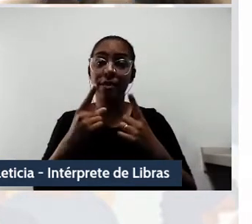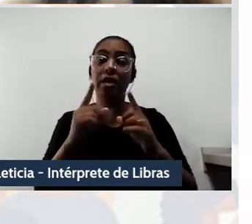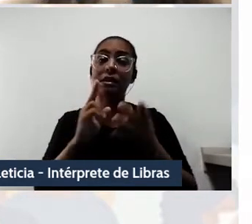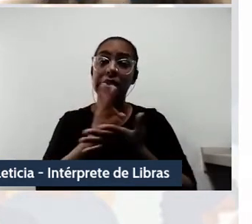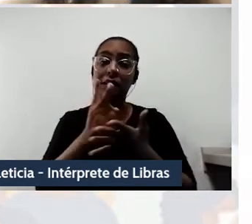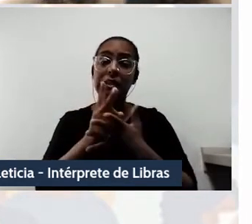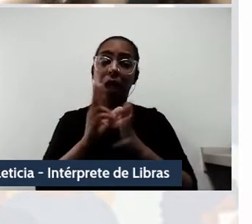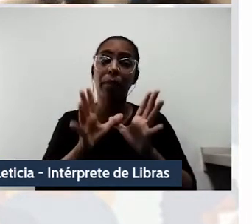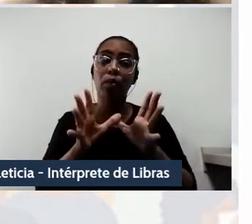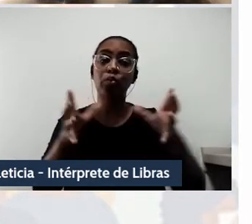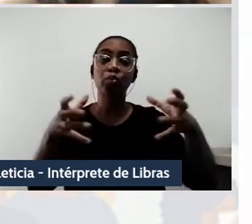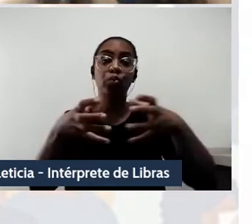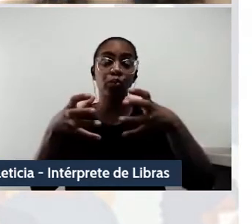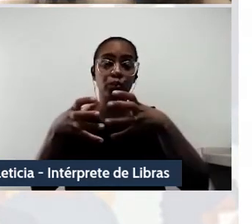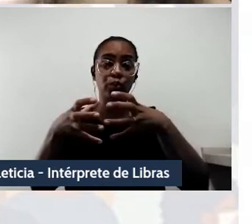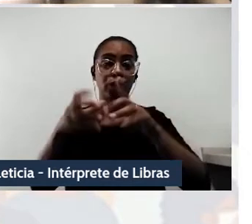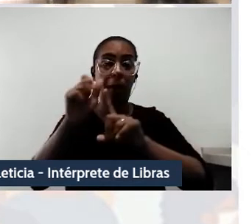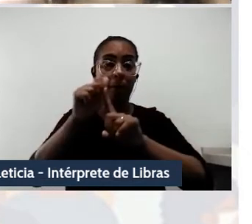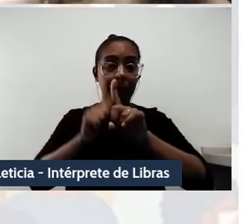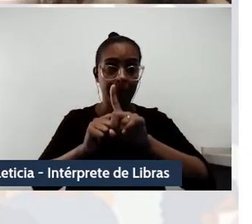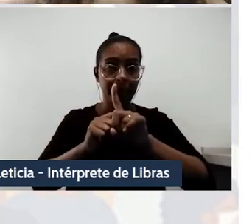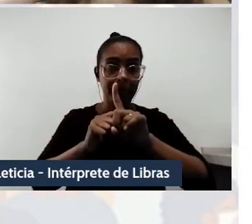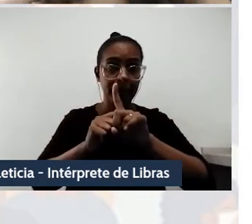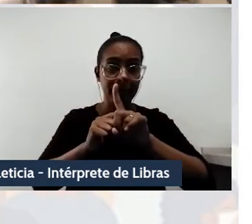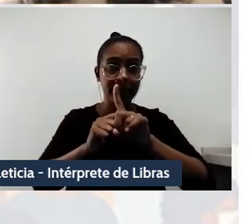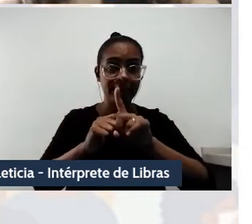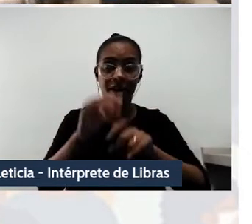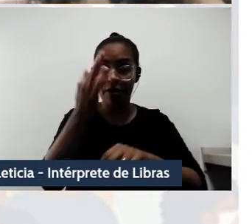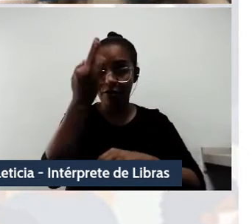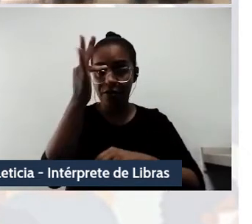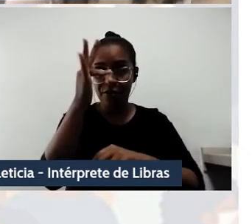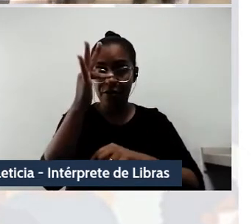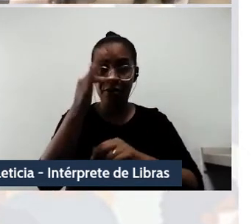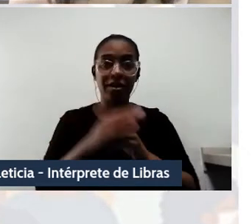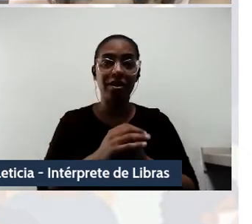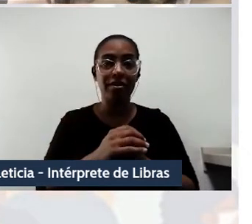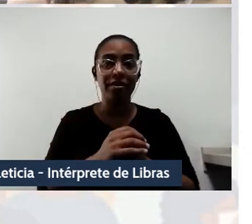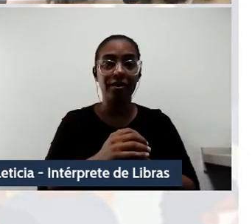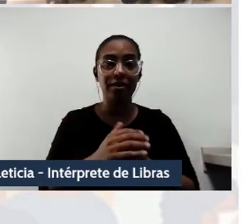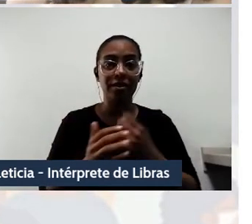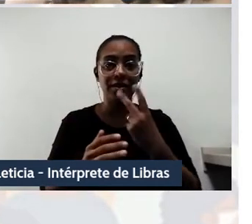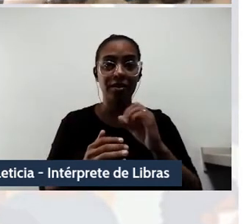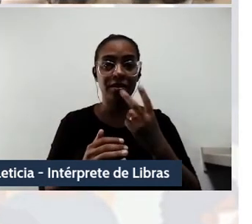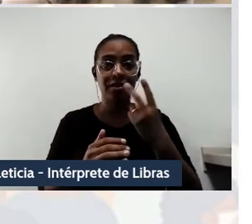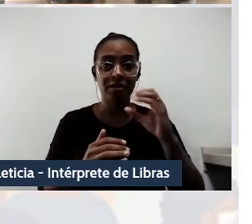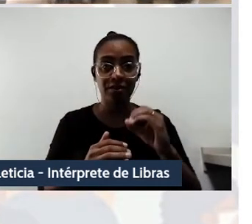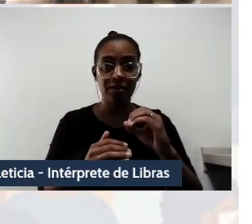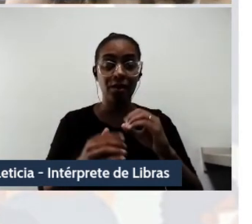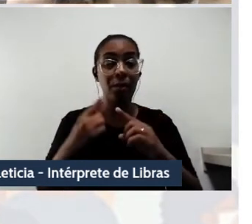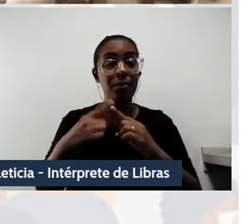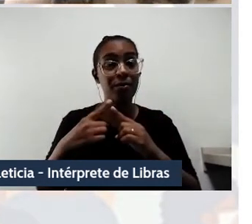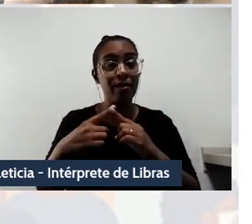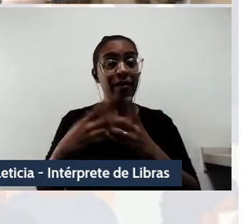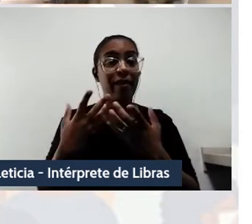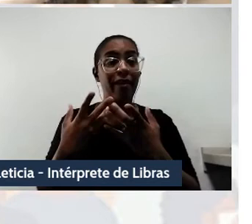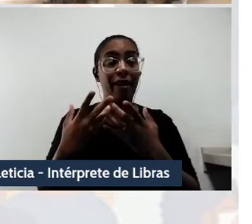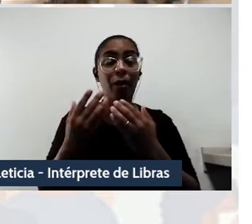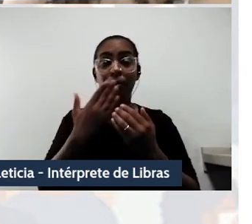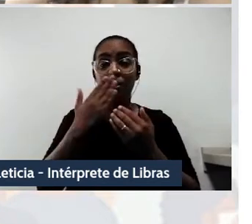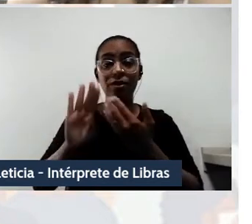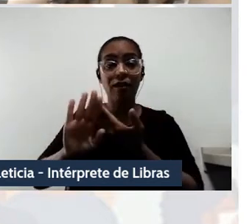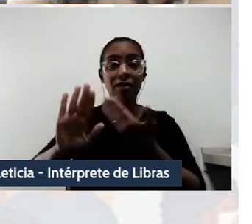Em fevereiro de 2020, eu havia solicitado o meu afastamento para realizar o pós-doc, e para realizar uma